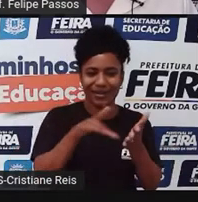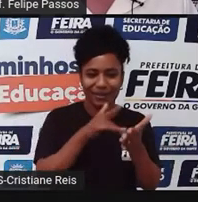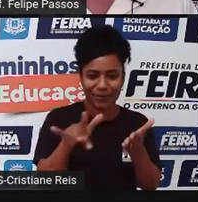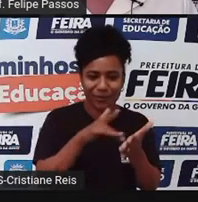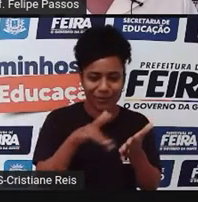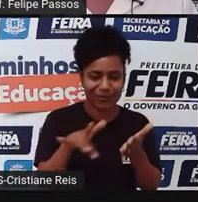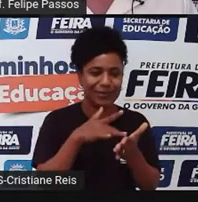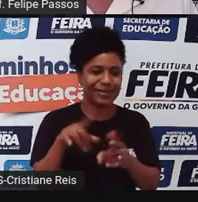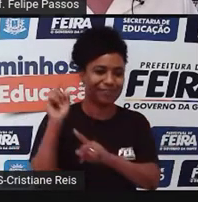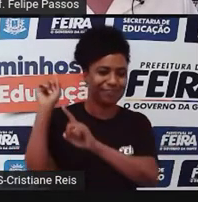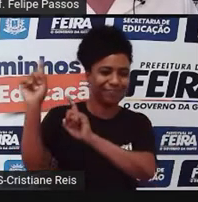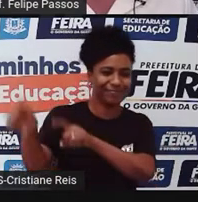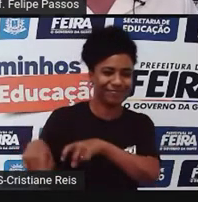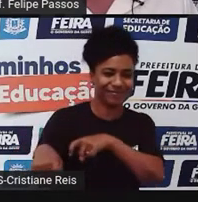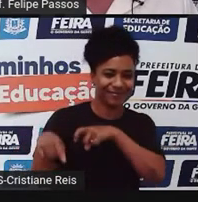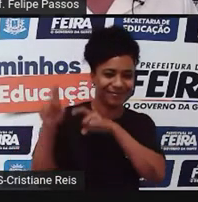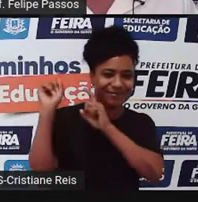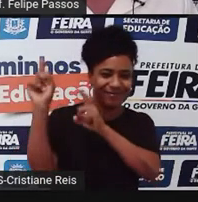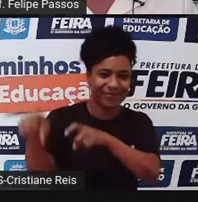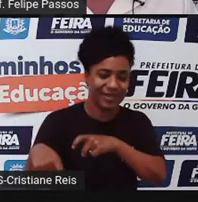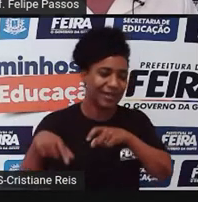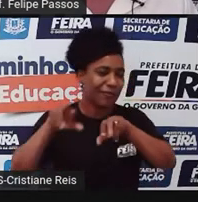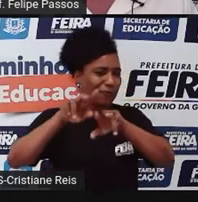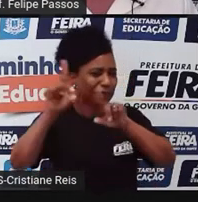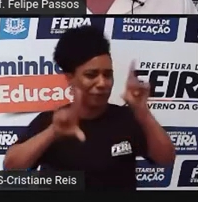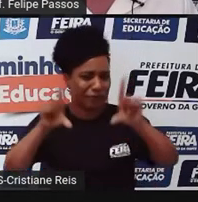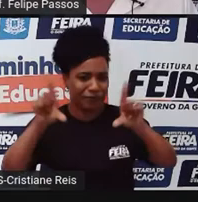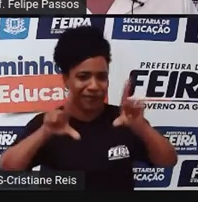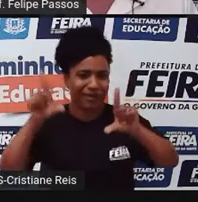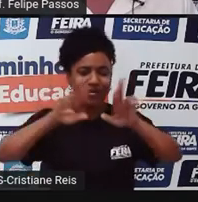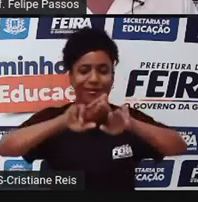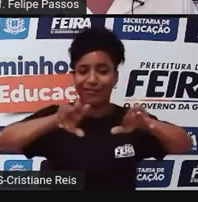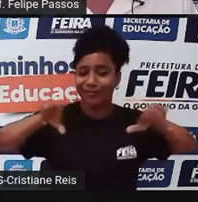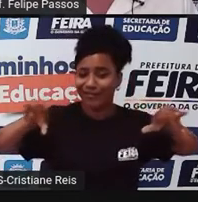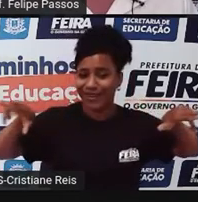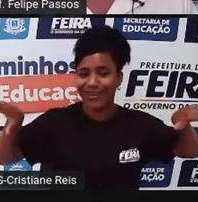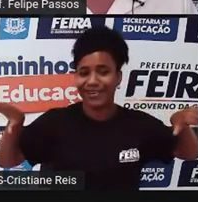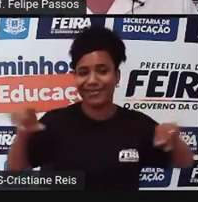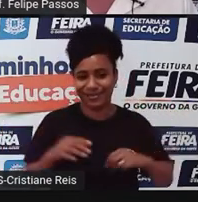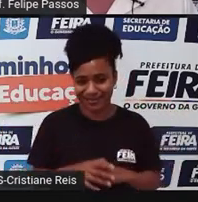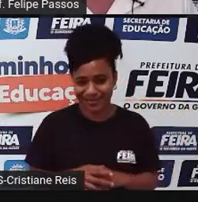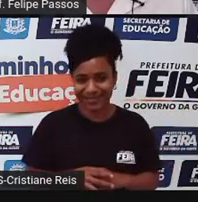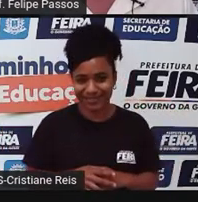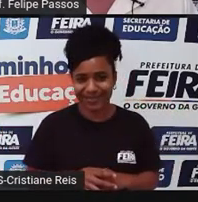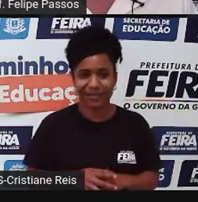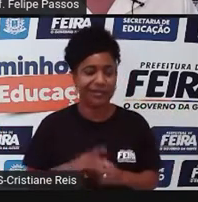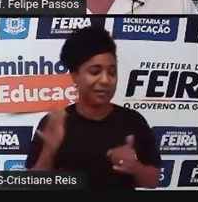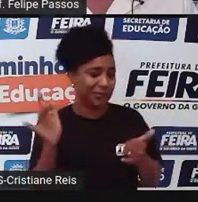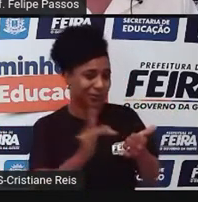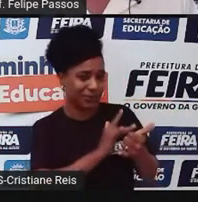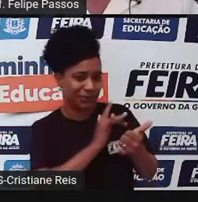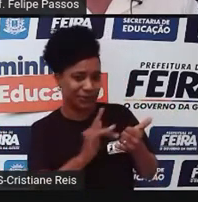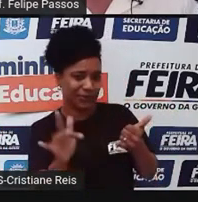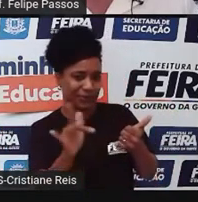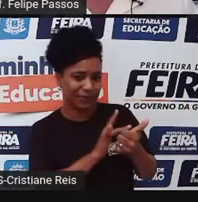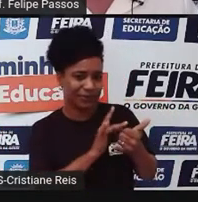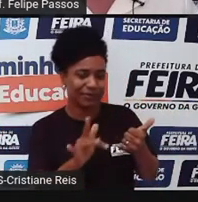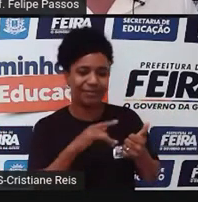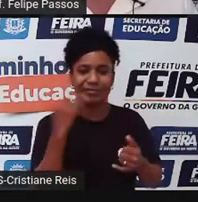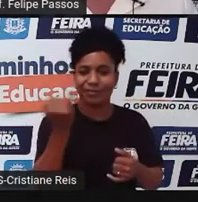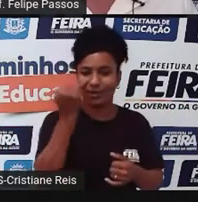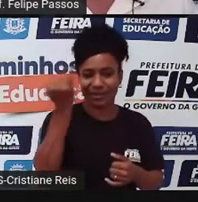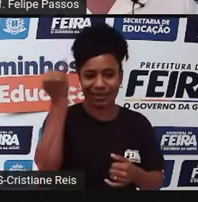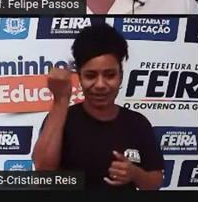TVs, né? Todas essas ferramentas estão presentes no nosso dia a dia, ferramentas digitais. E lá no